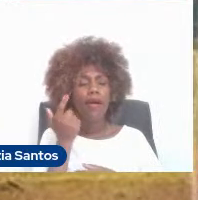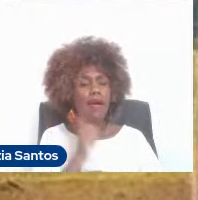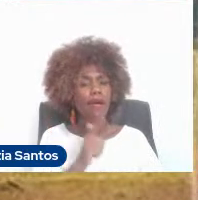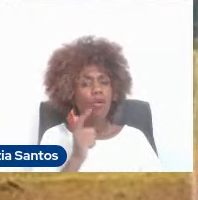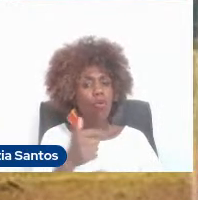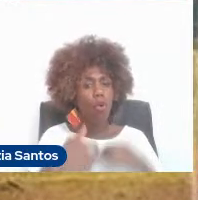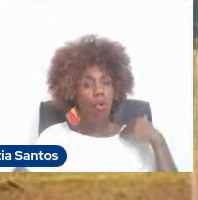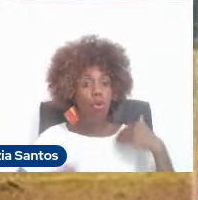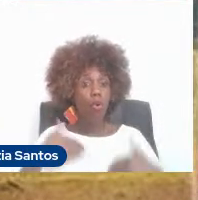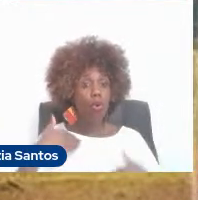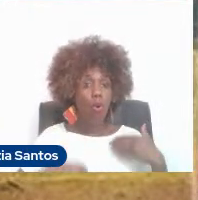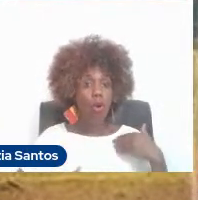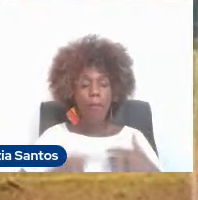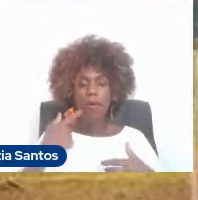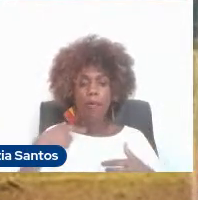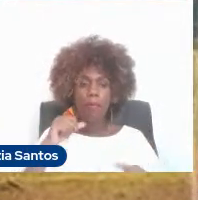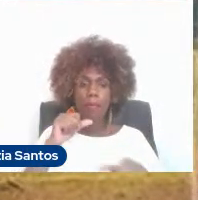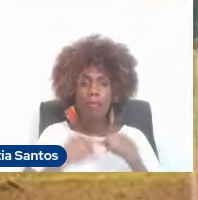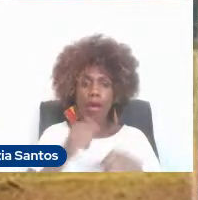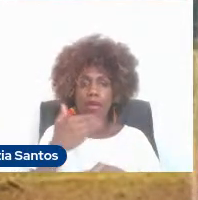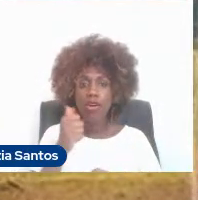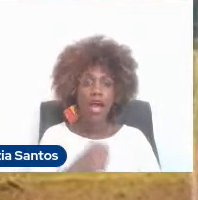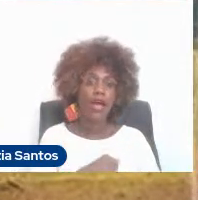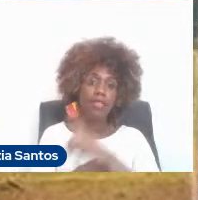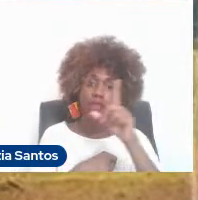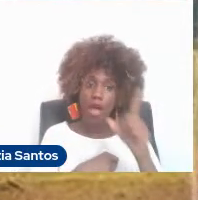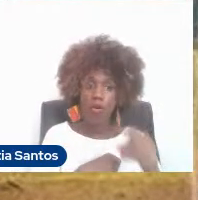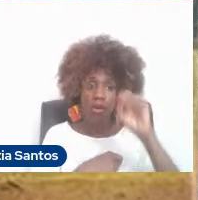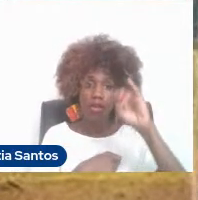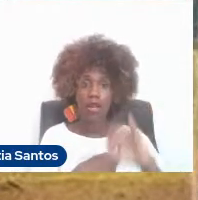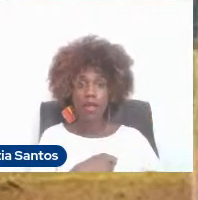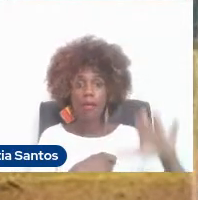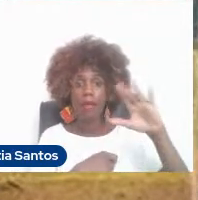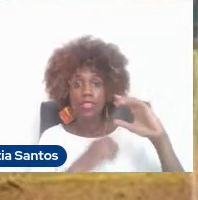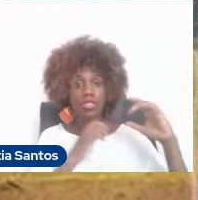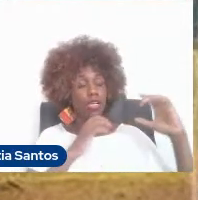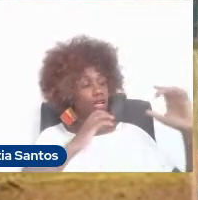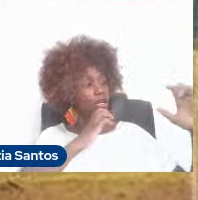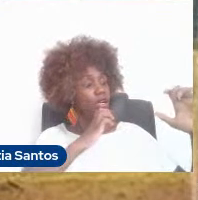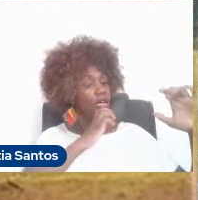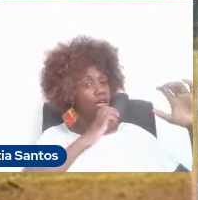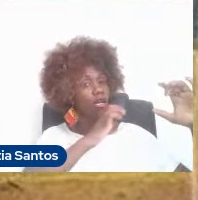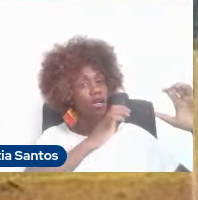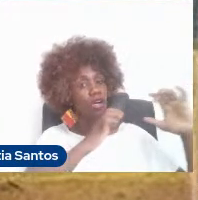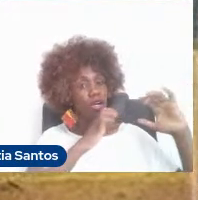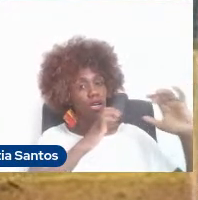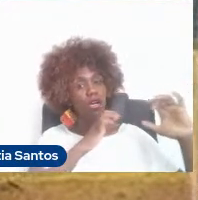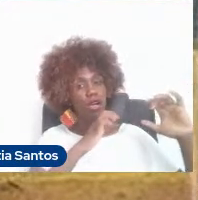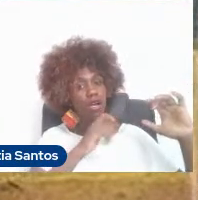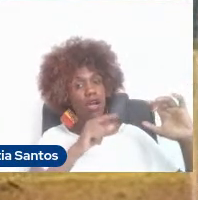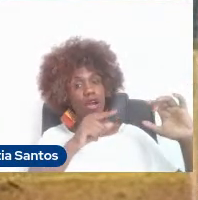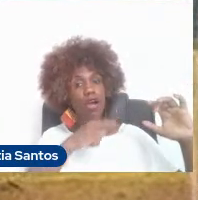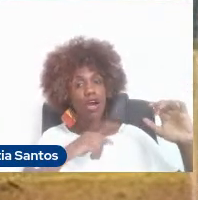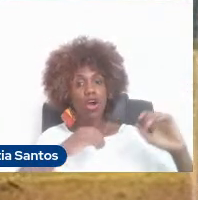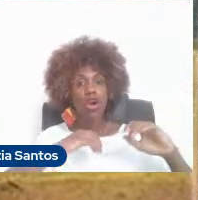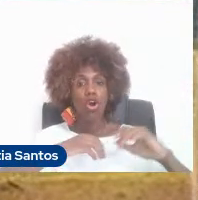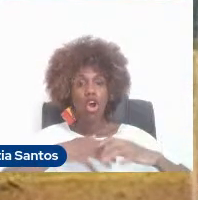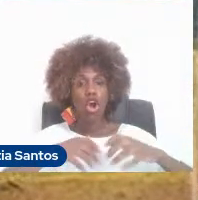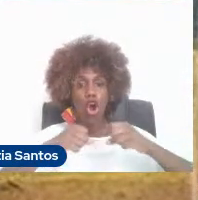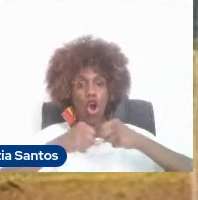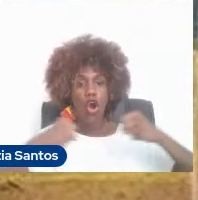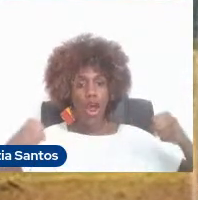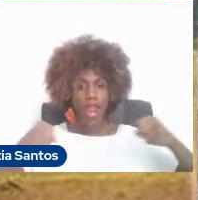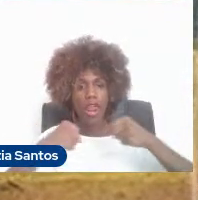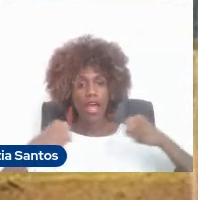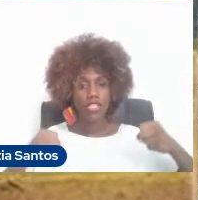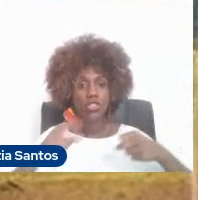e na outra figura aqui, já estou eu na posição do tocar e aí com faixa de elástico aqui nos